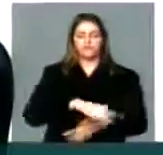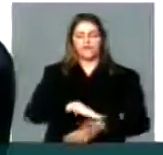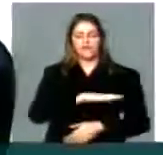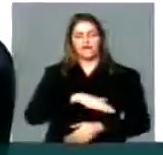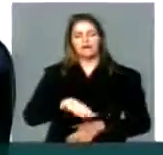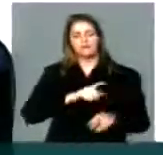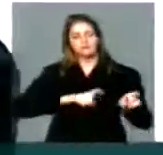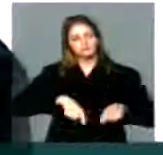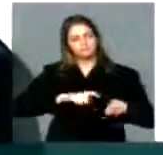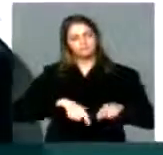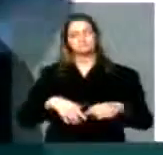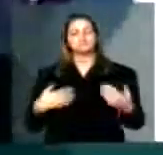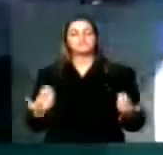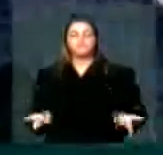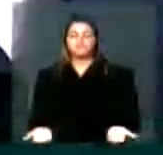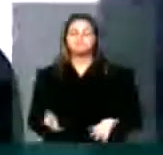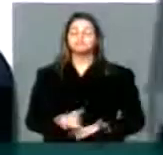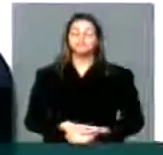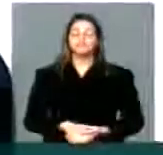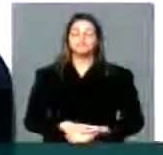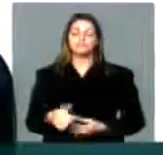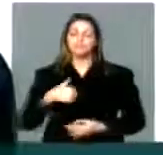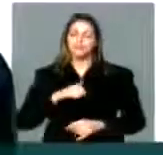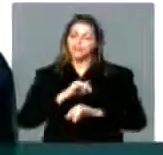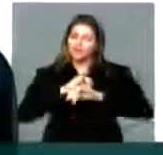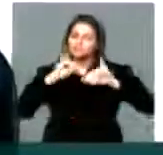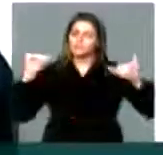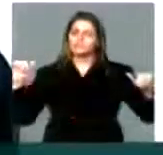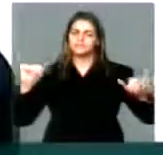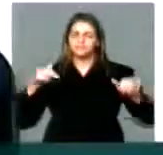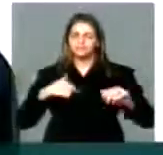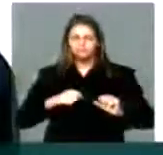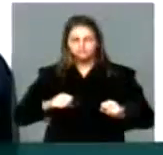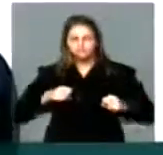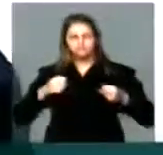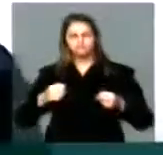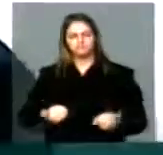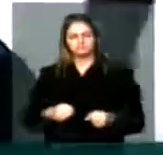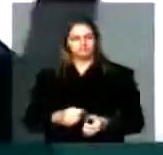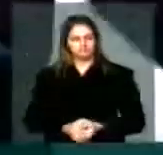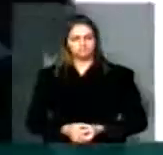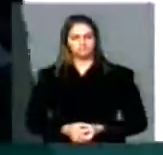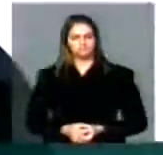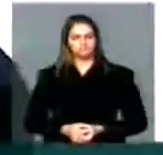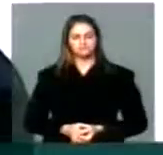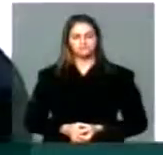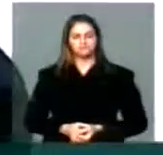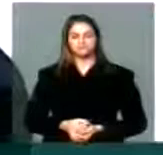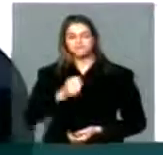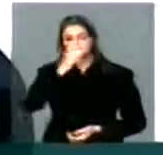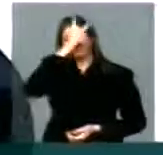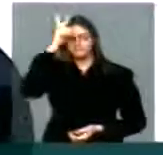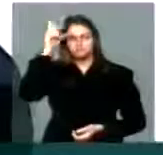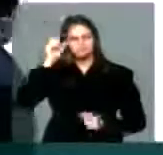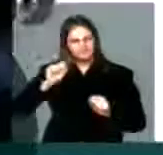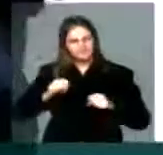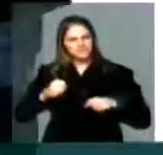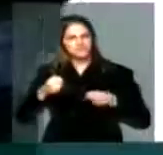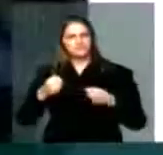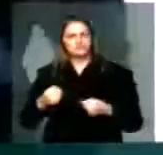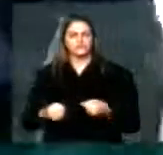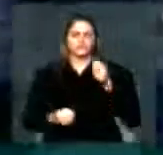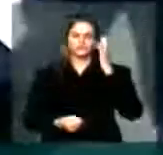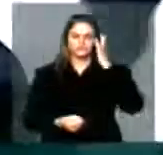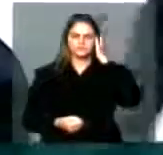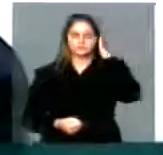na área de agricultura. Então, queria registrar o empenho da prefeitura, em que pese as diferenças políticas, a